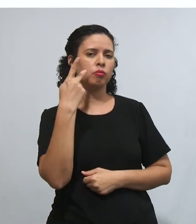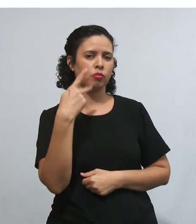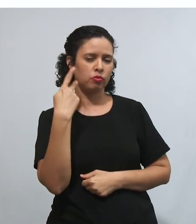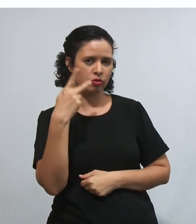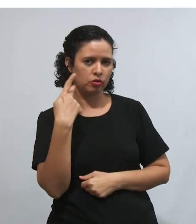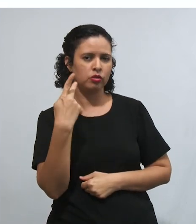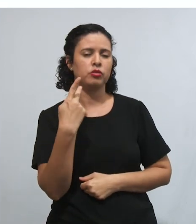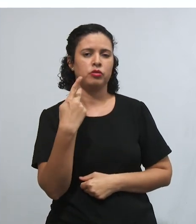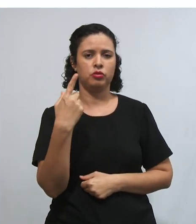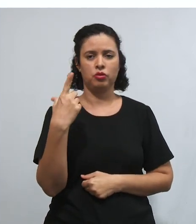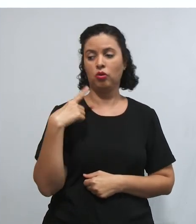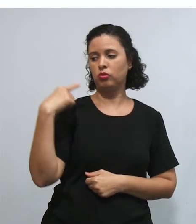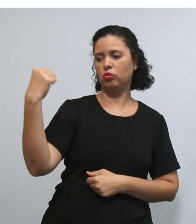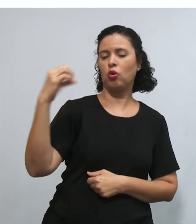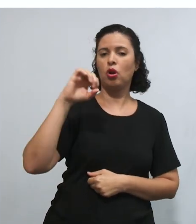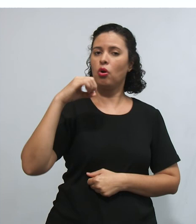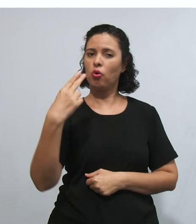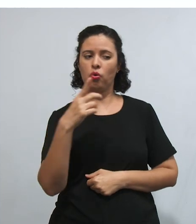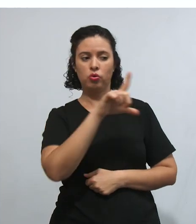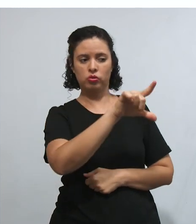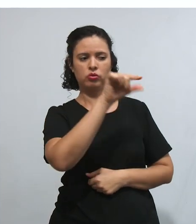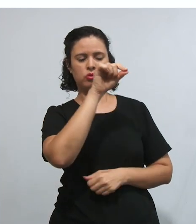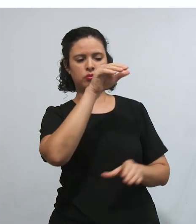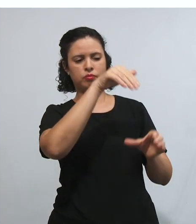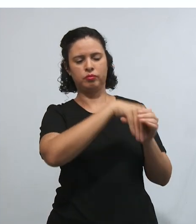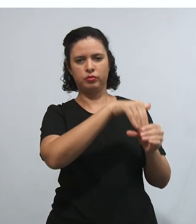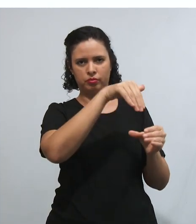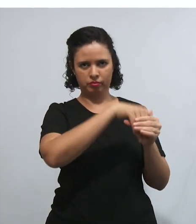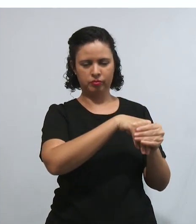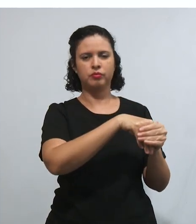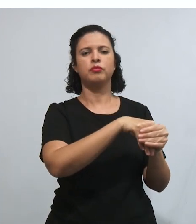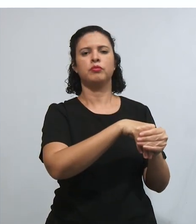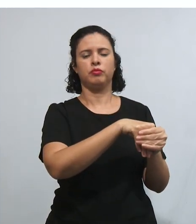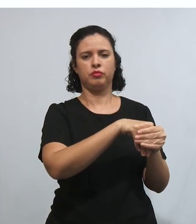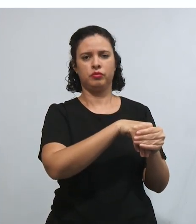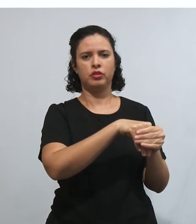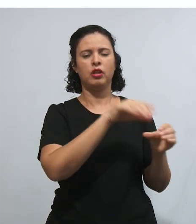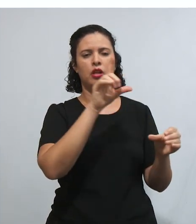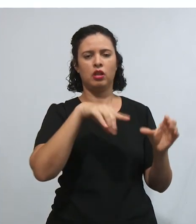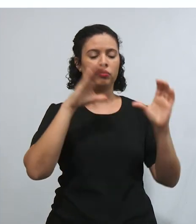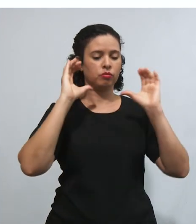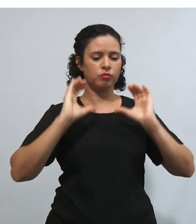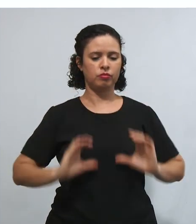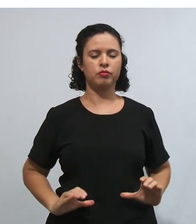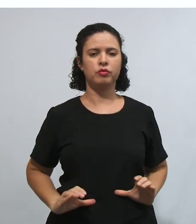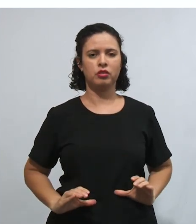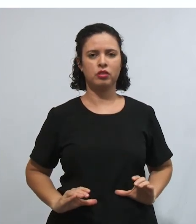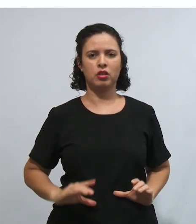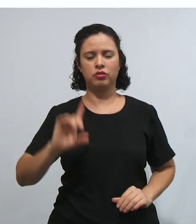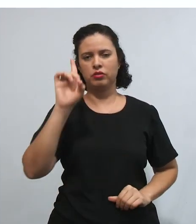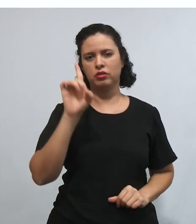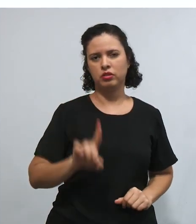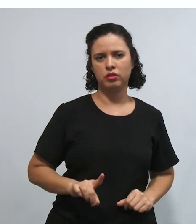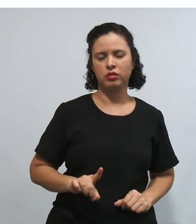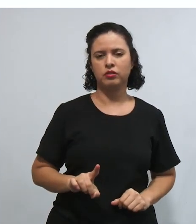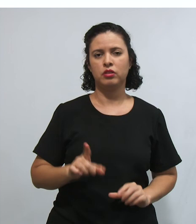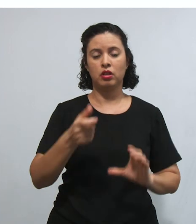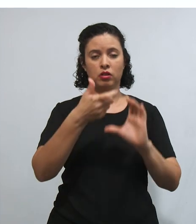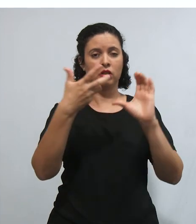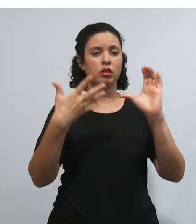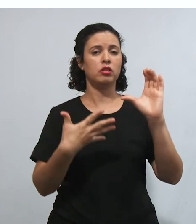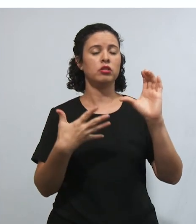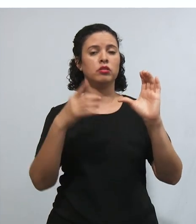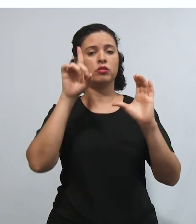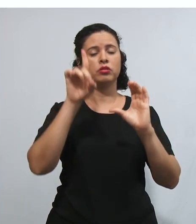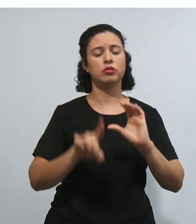eleitor. Está aqui, como eleitor, exercendo a cidadania. Uma das características